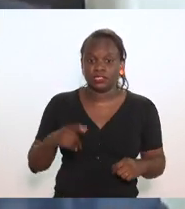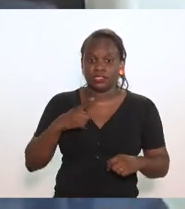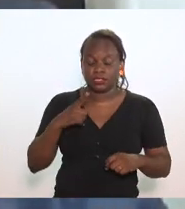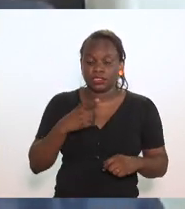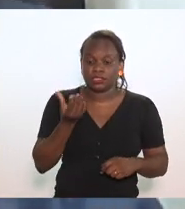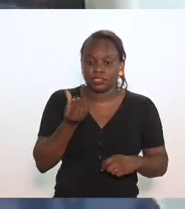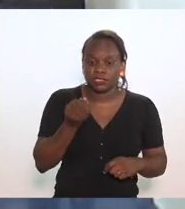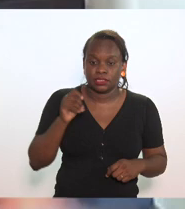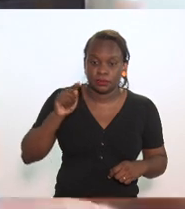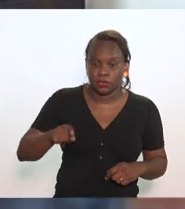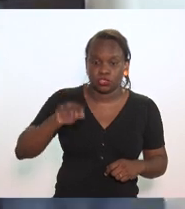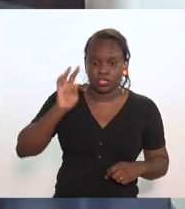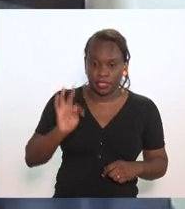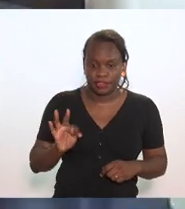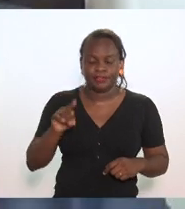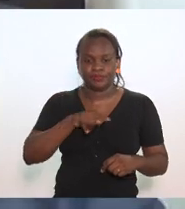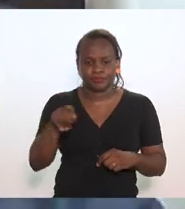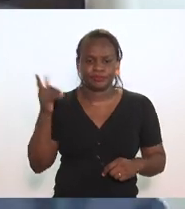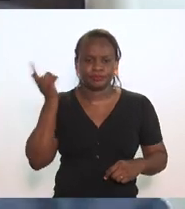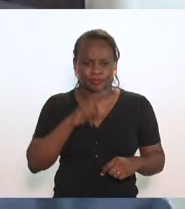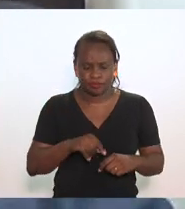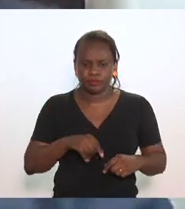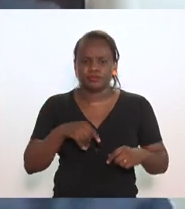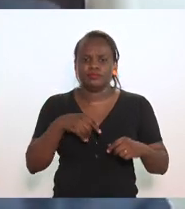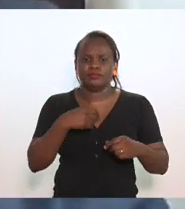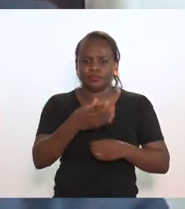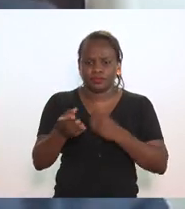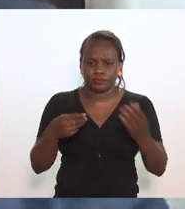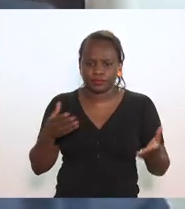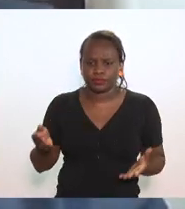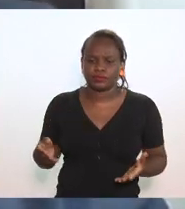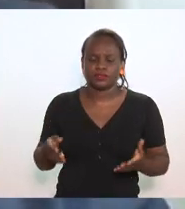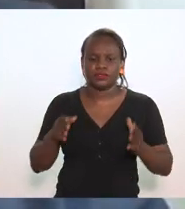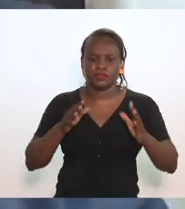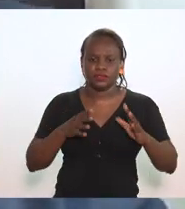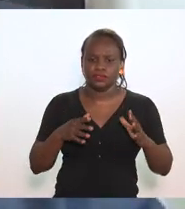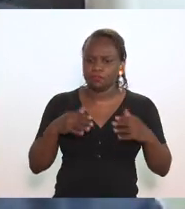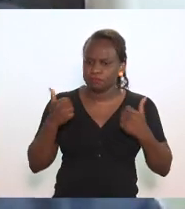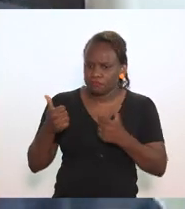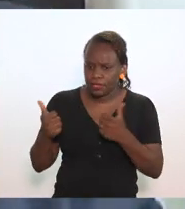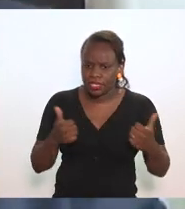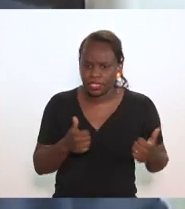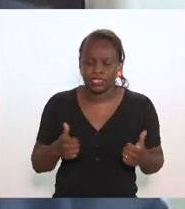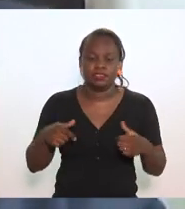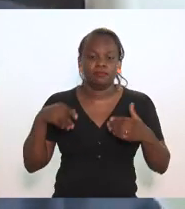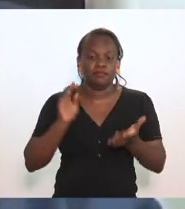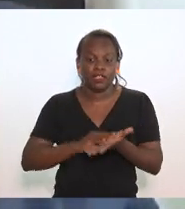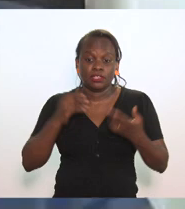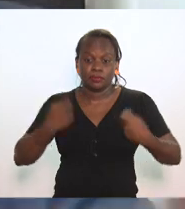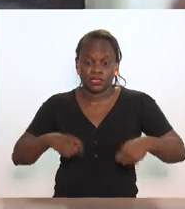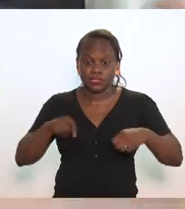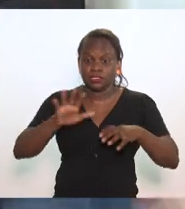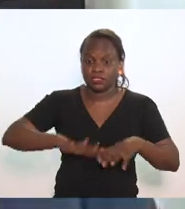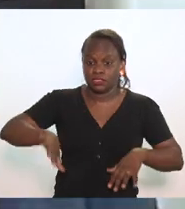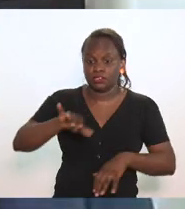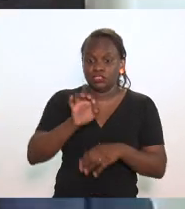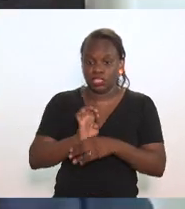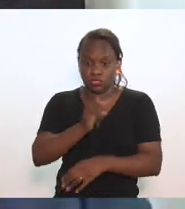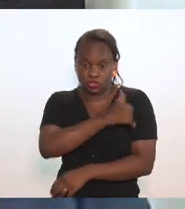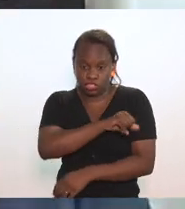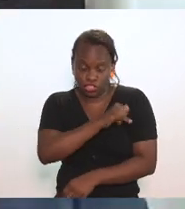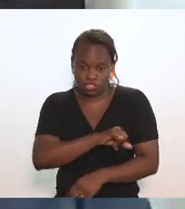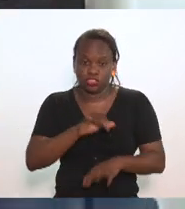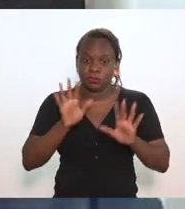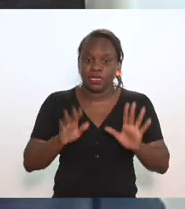de 60 mil toneladas. A gente consegue abastecer de maneira bastante vigorosa a demanda local, mas sofremos por